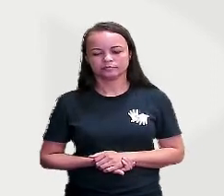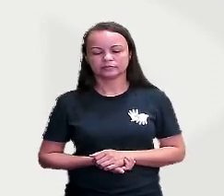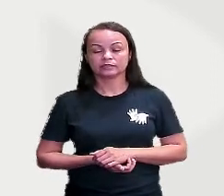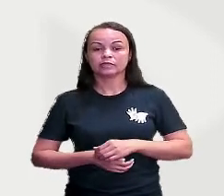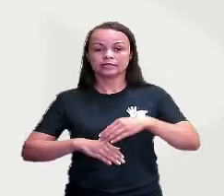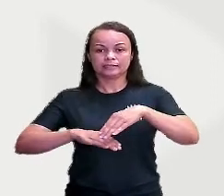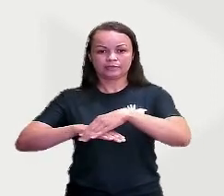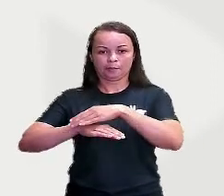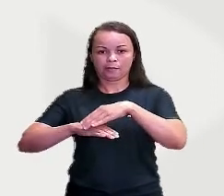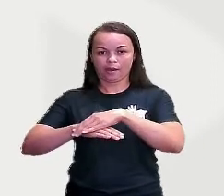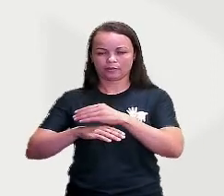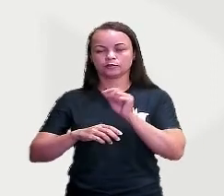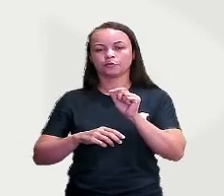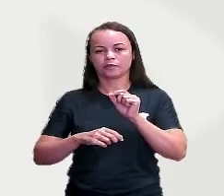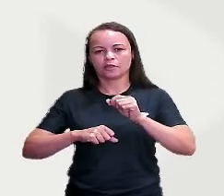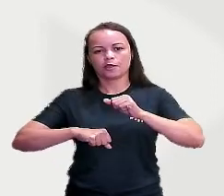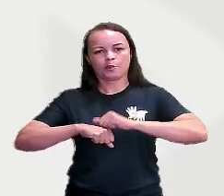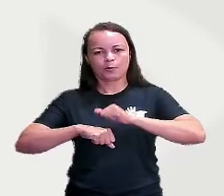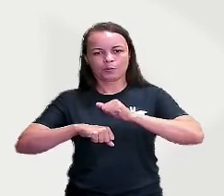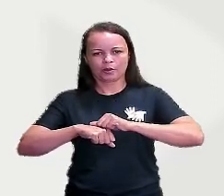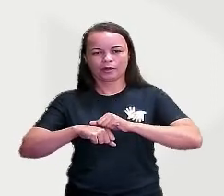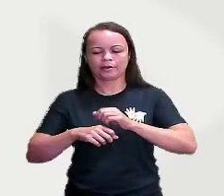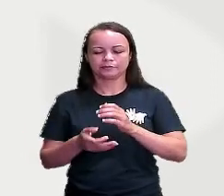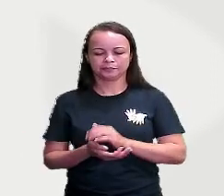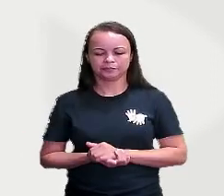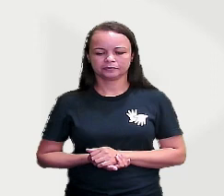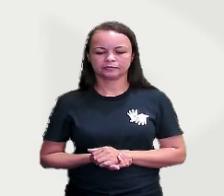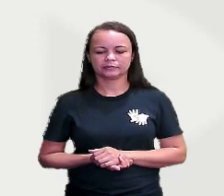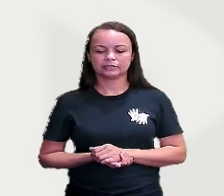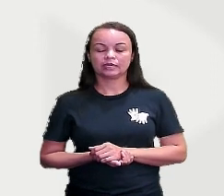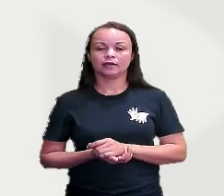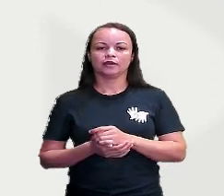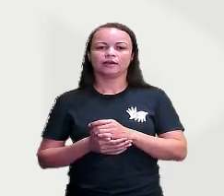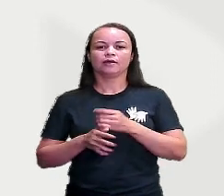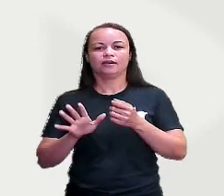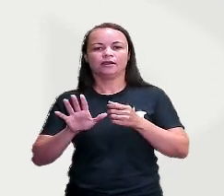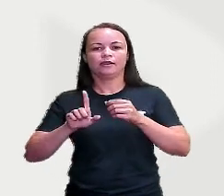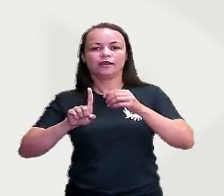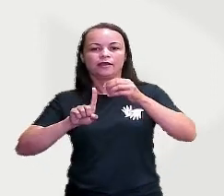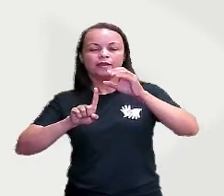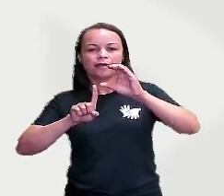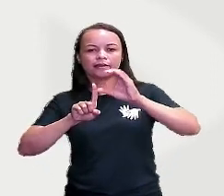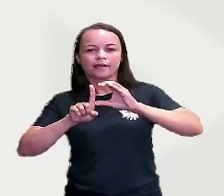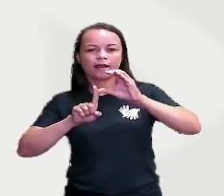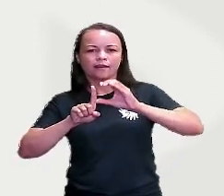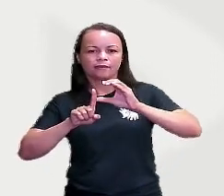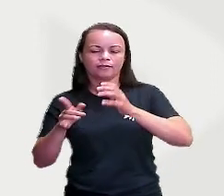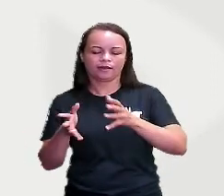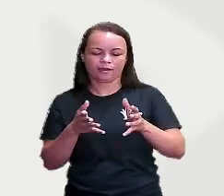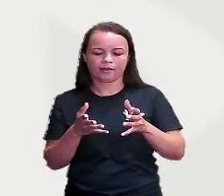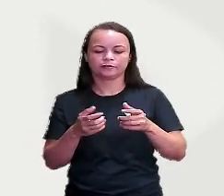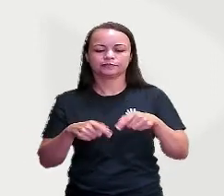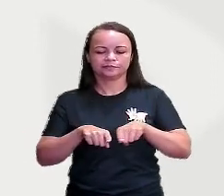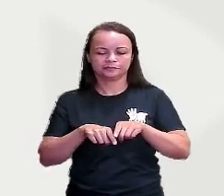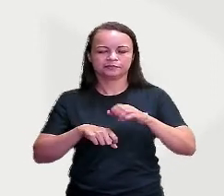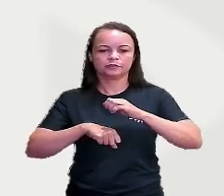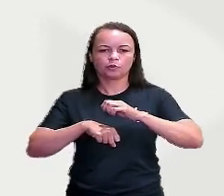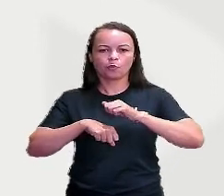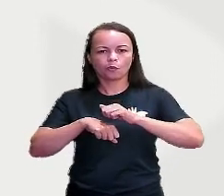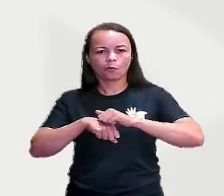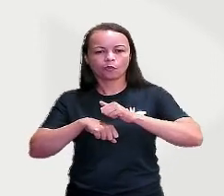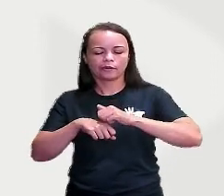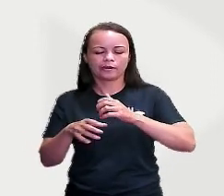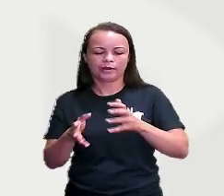Sapato, concreto. Calendário, também concreto. Tristeza, um